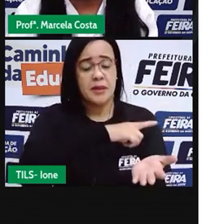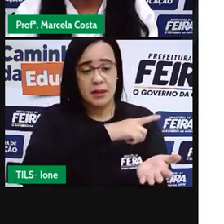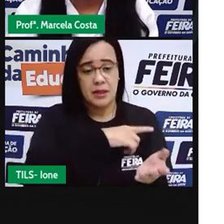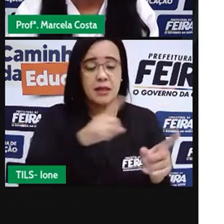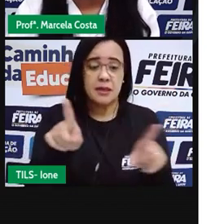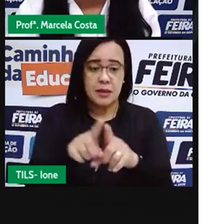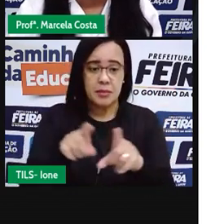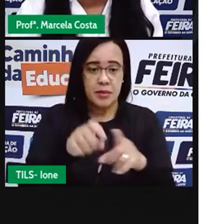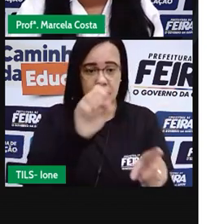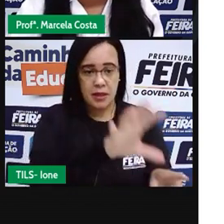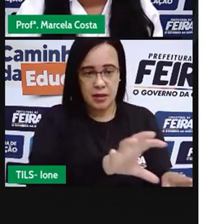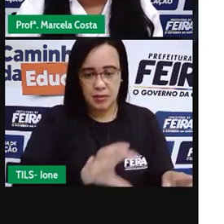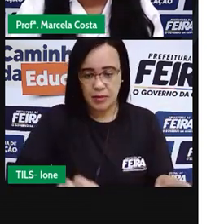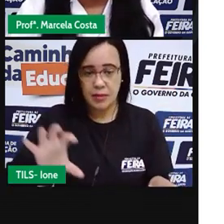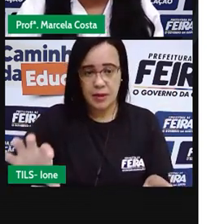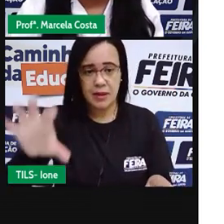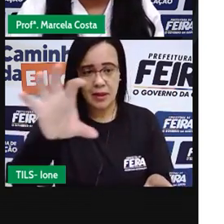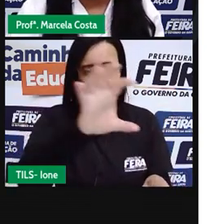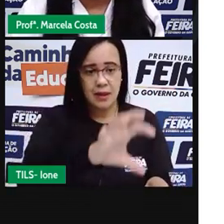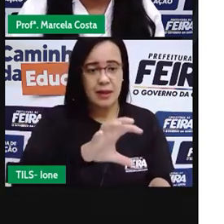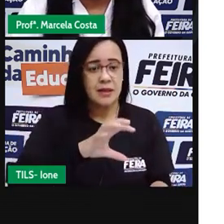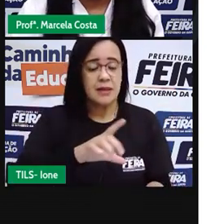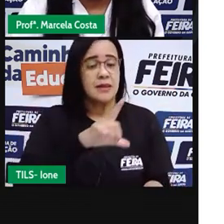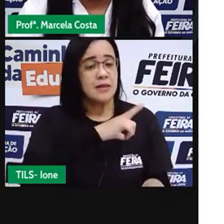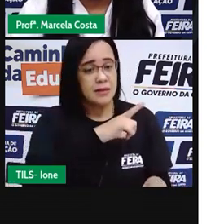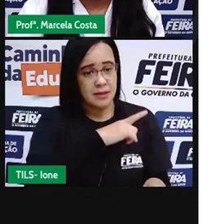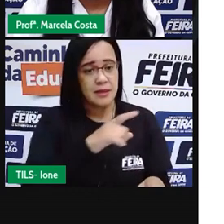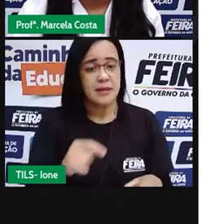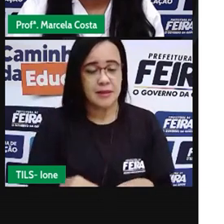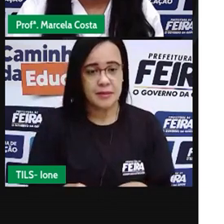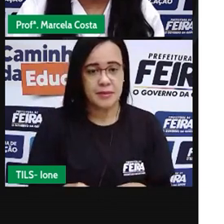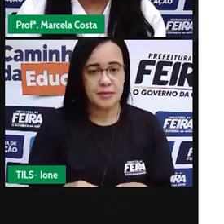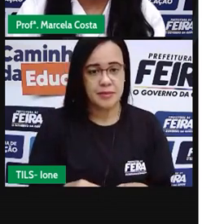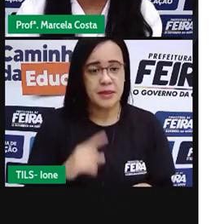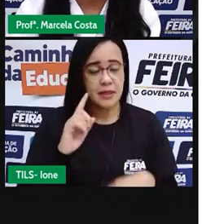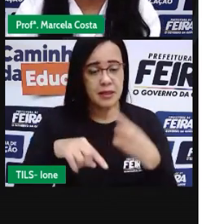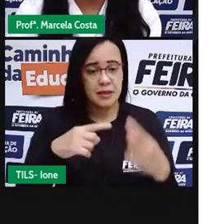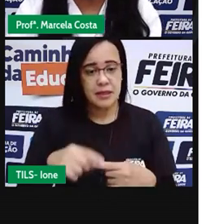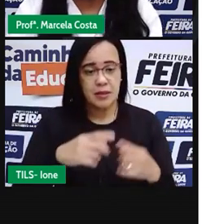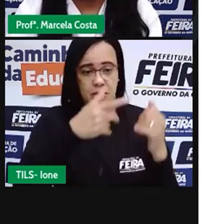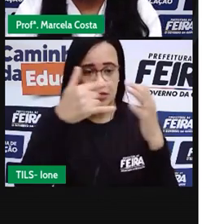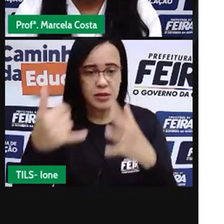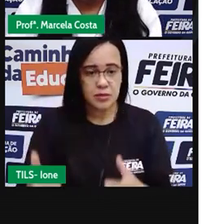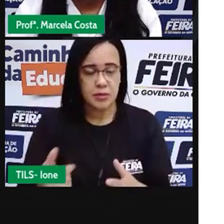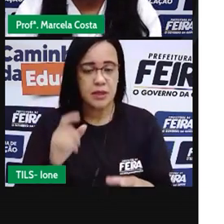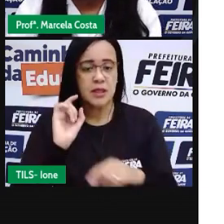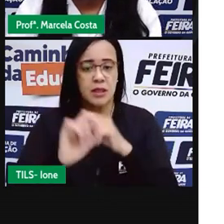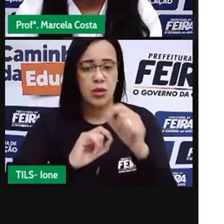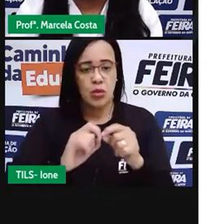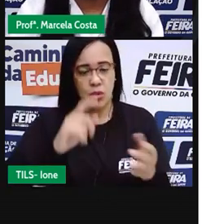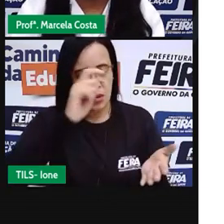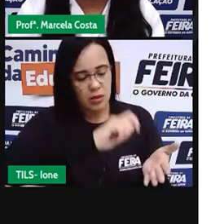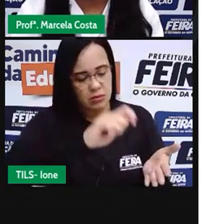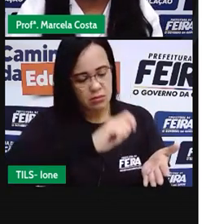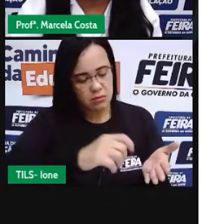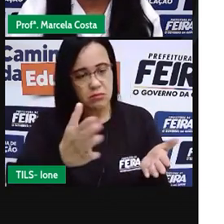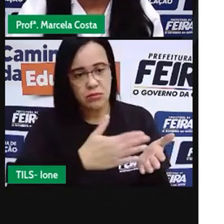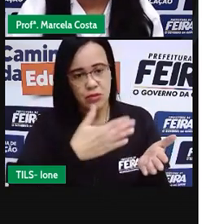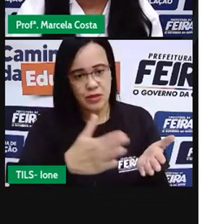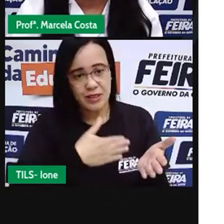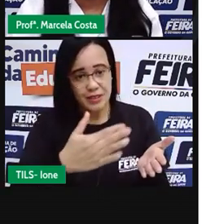site. Em seguida vem dizendo o livro de inscrição, o